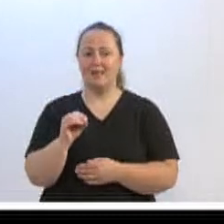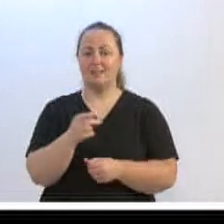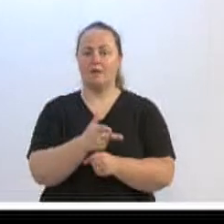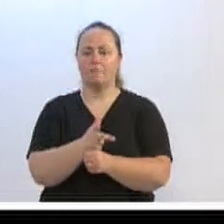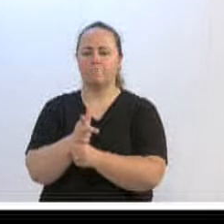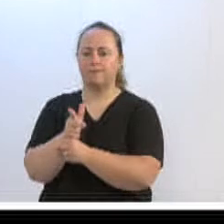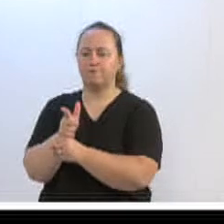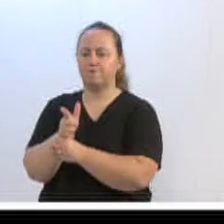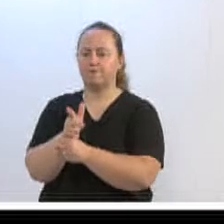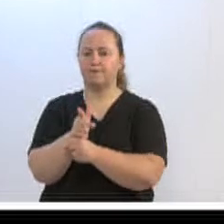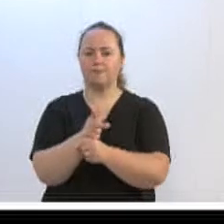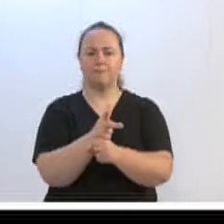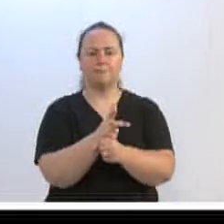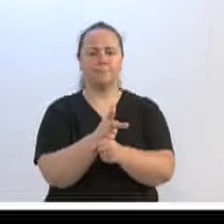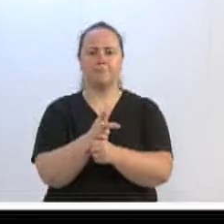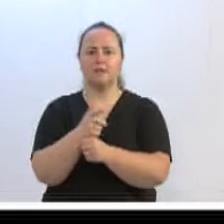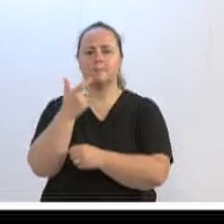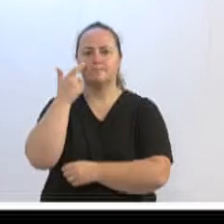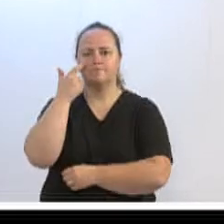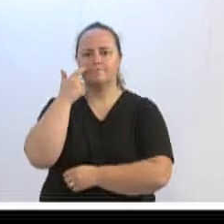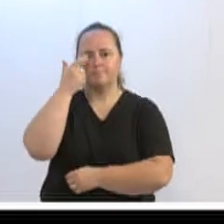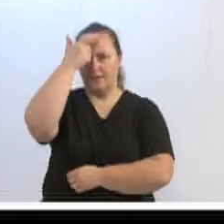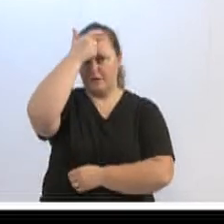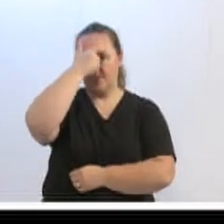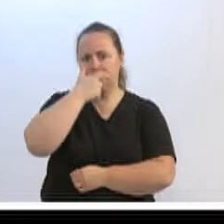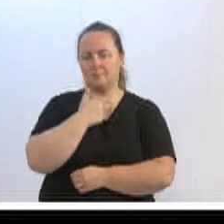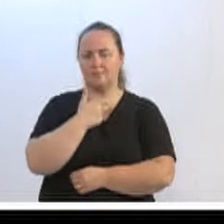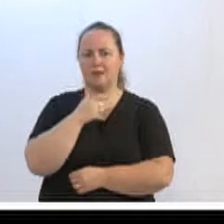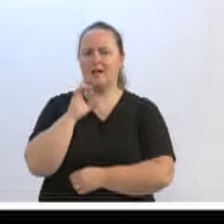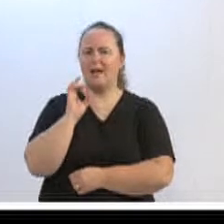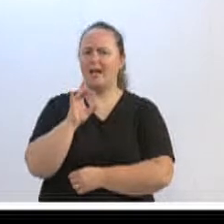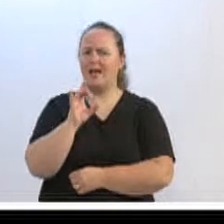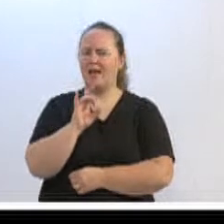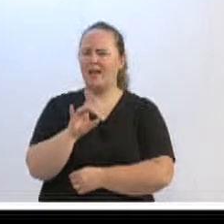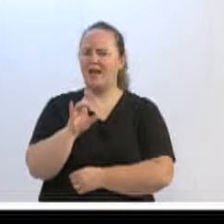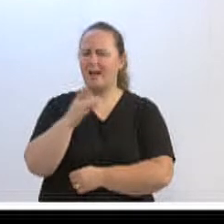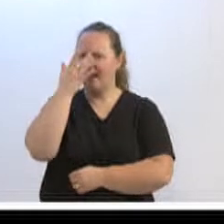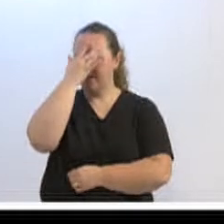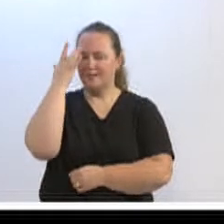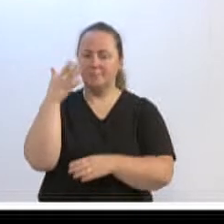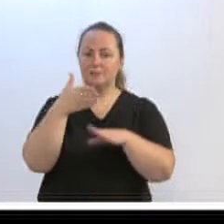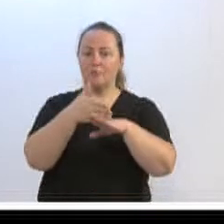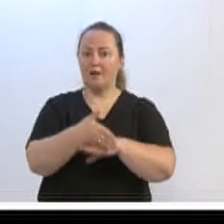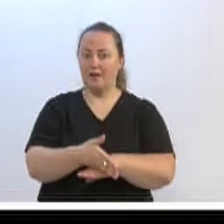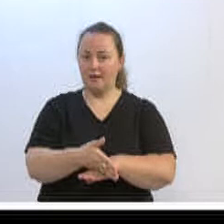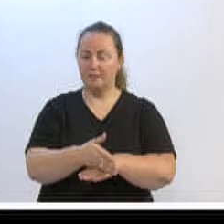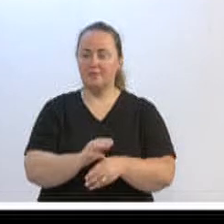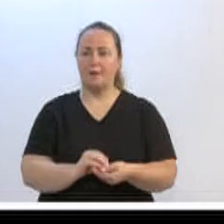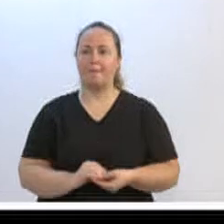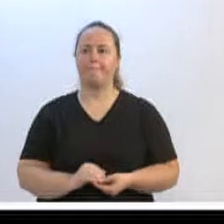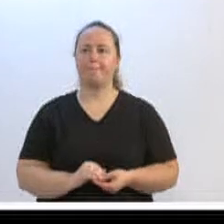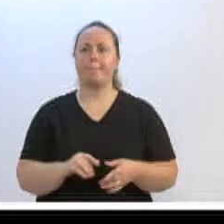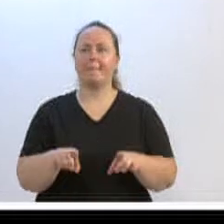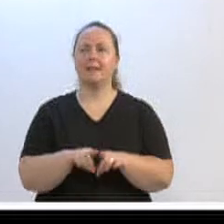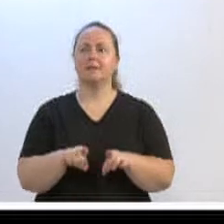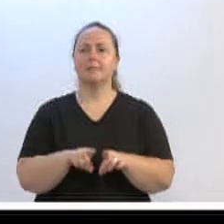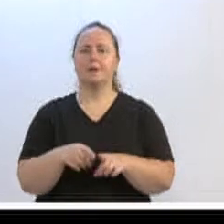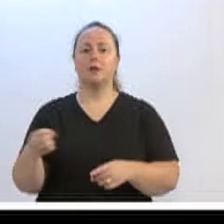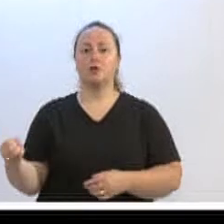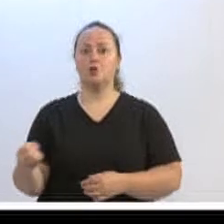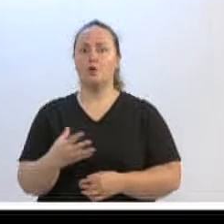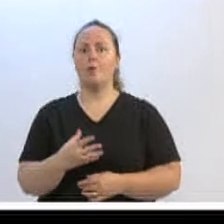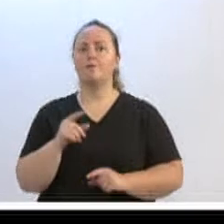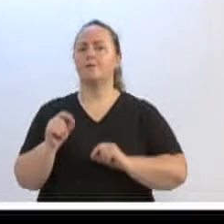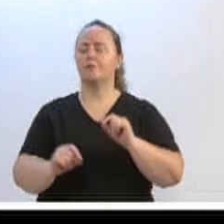de Blumenau, reconhecimento facial na entrada de todas as pessoas que vão ao Oktoberfest, e dentro disso vem a novidade que eu venho falando durante